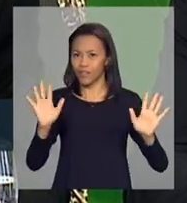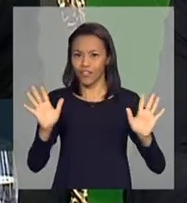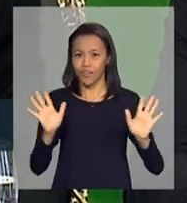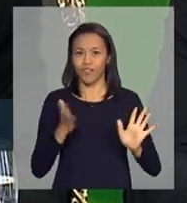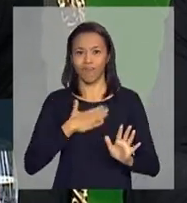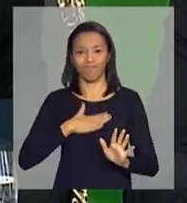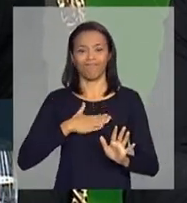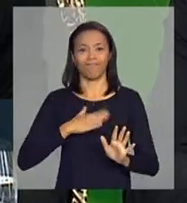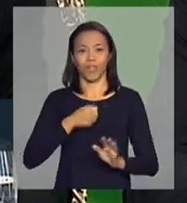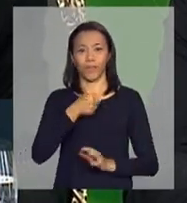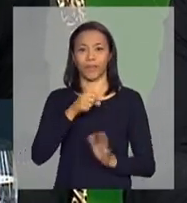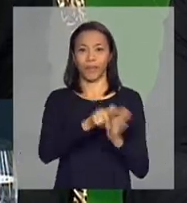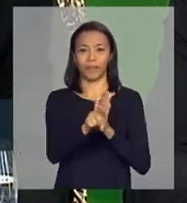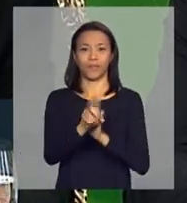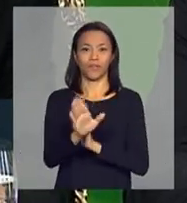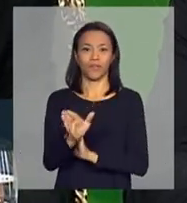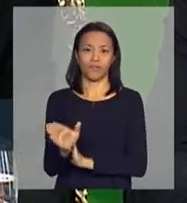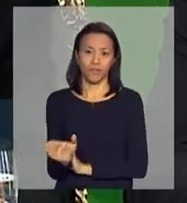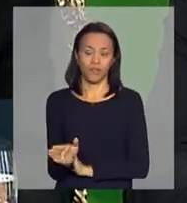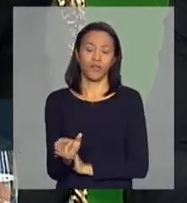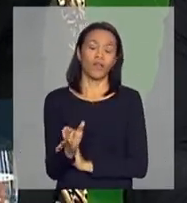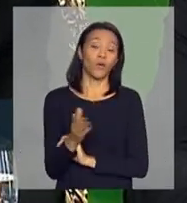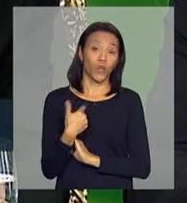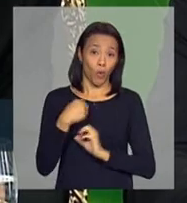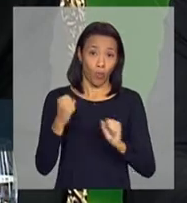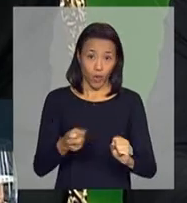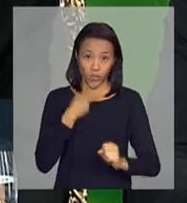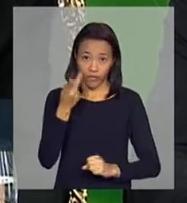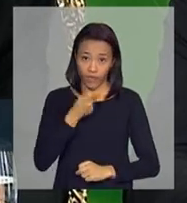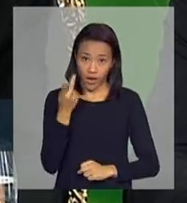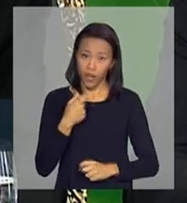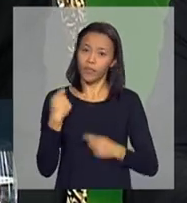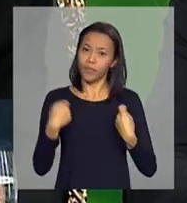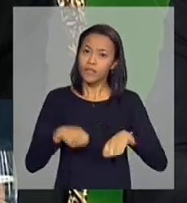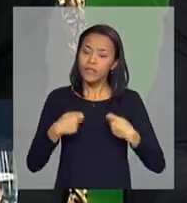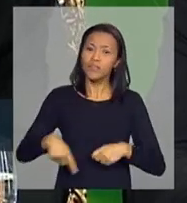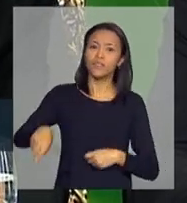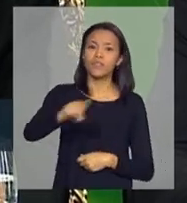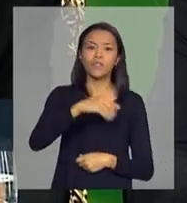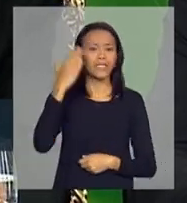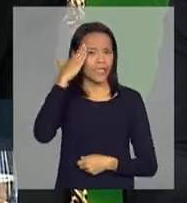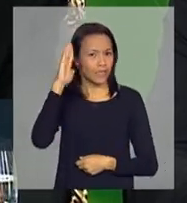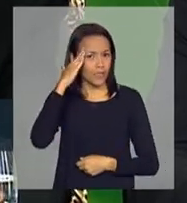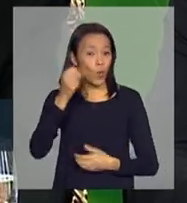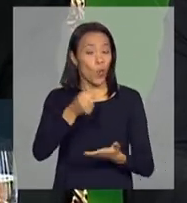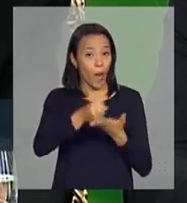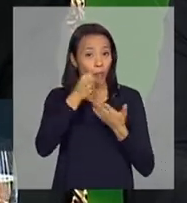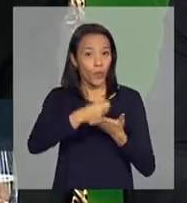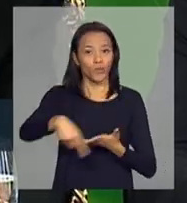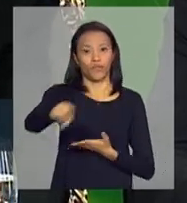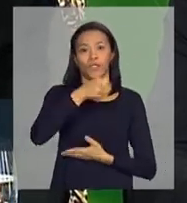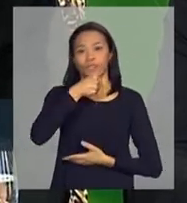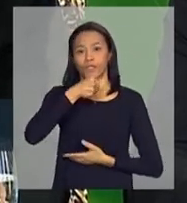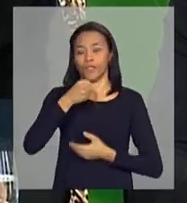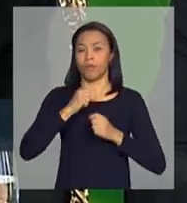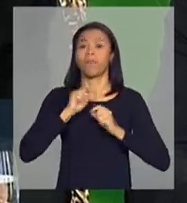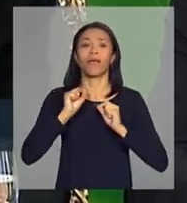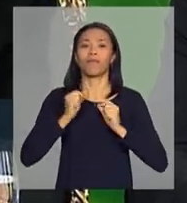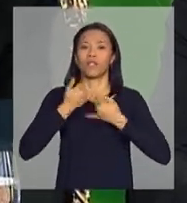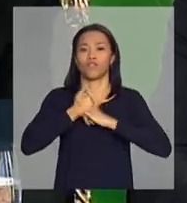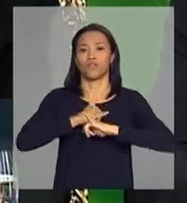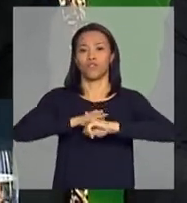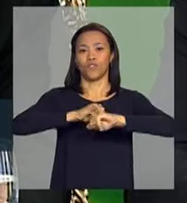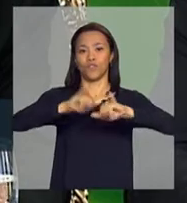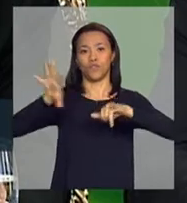está satisfeita. E o que eu posso dizer, e precisamos muito da compreensão da imprensa, do apoio da imprensa, que é fundamental na divulgação